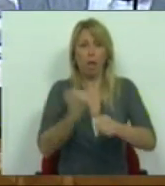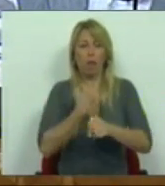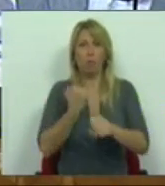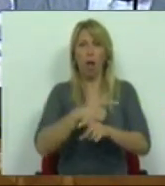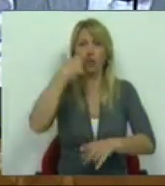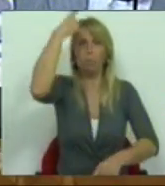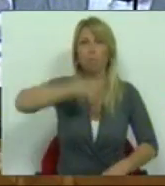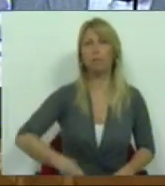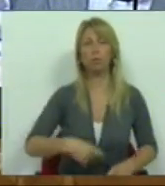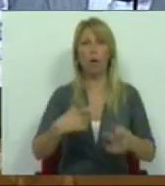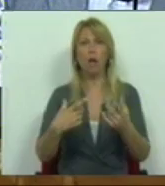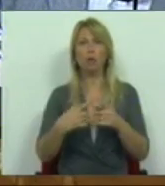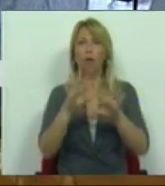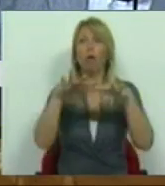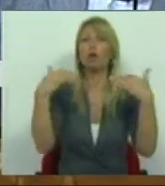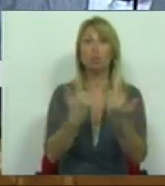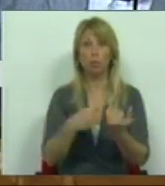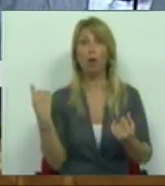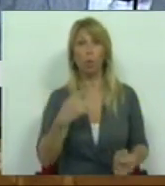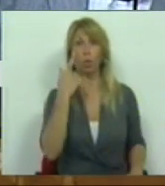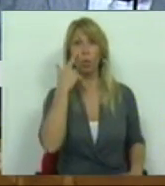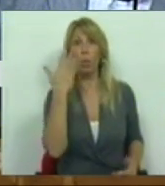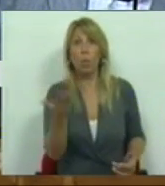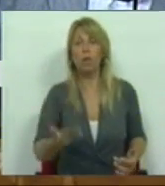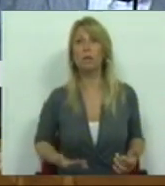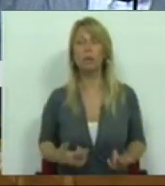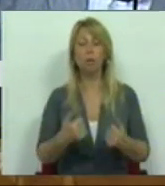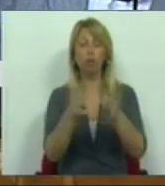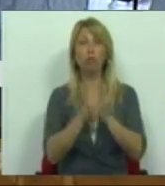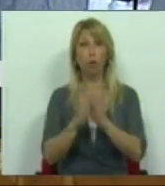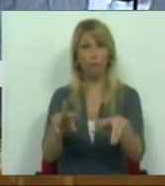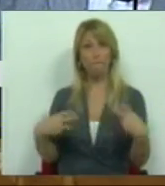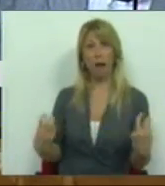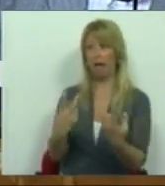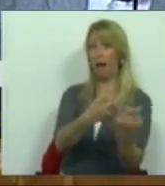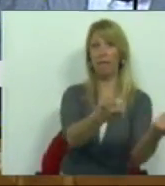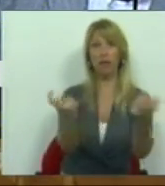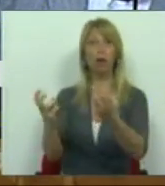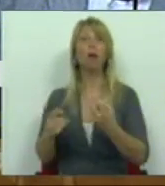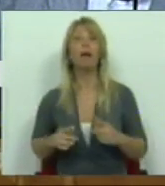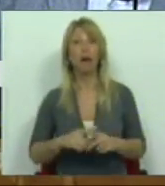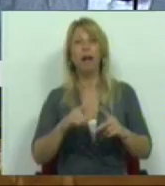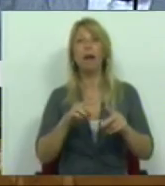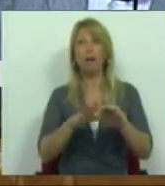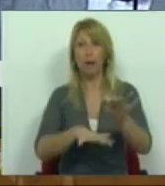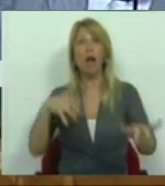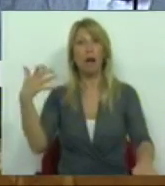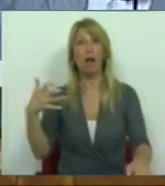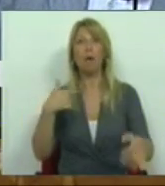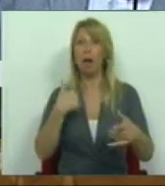todos bem conhecemos e que todas as bancadas nesta Câmara não se cansam de exemplificar.